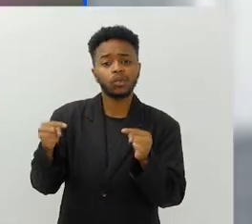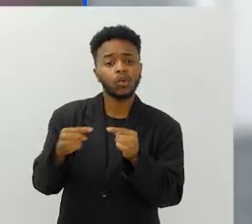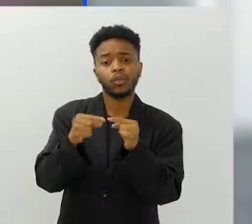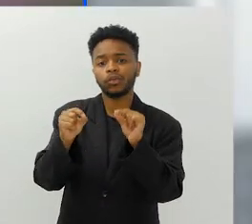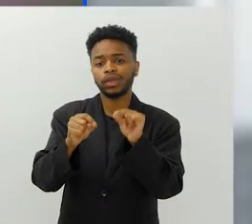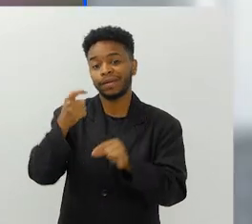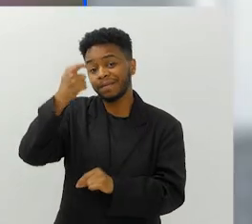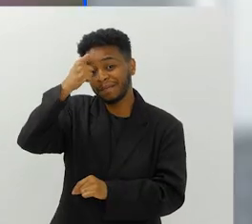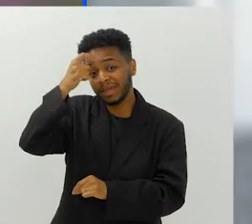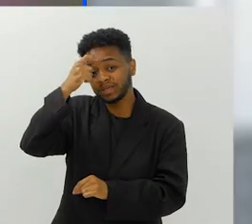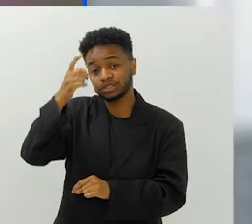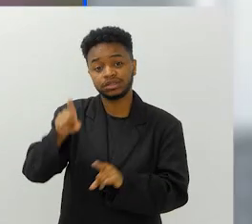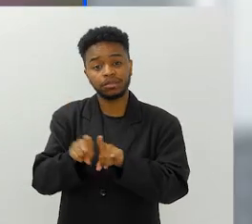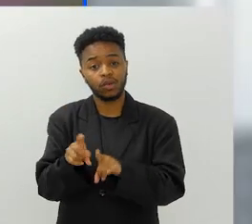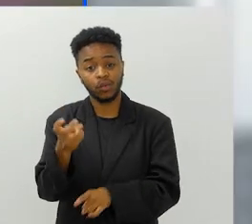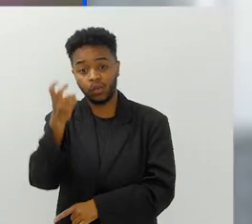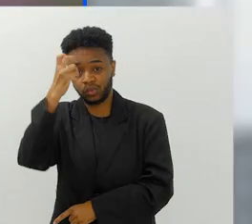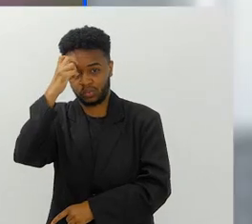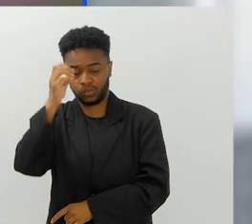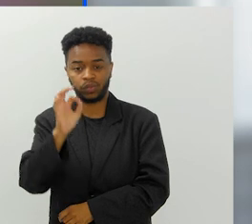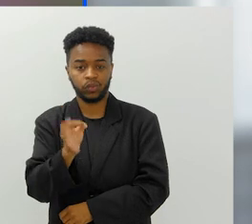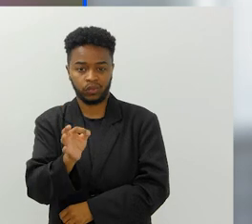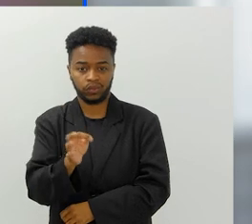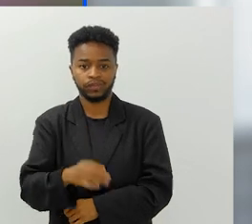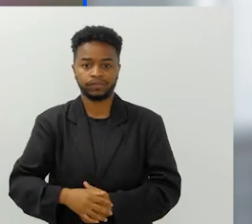mentalidade, é uma questão cultural.